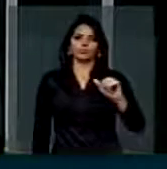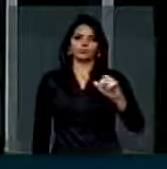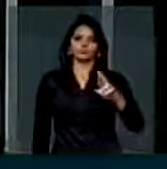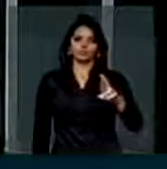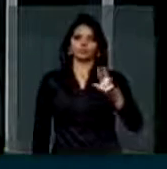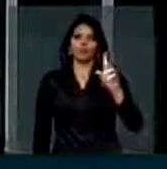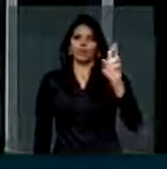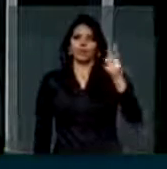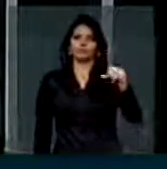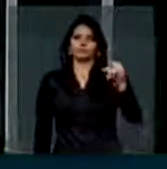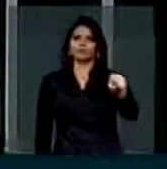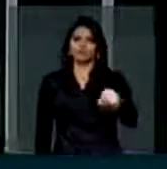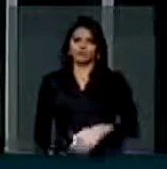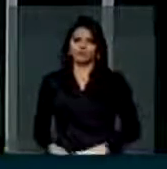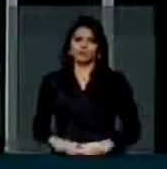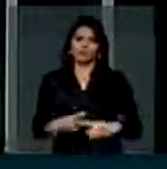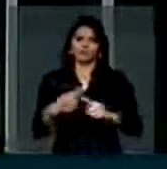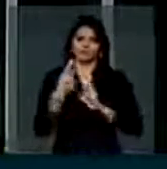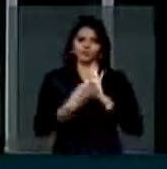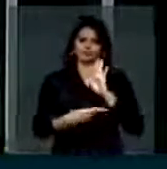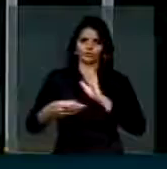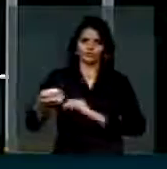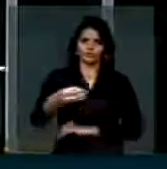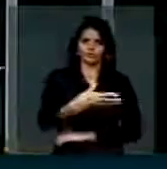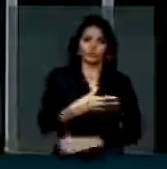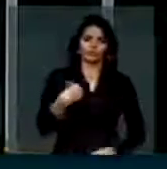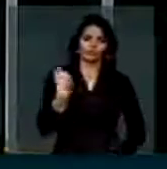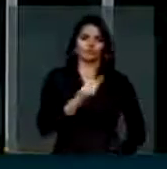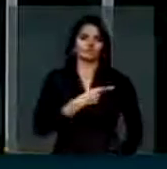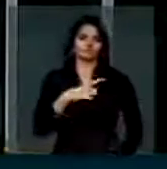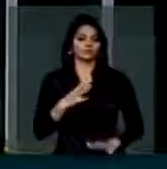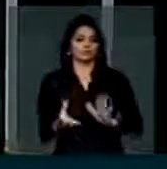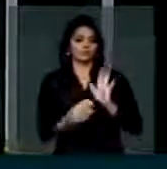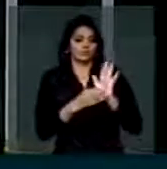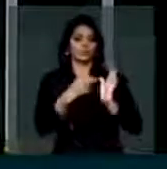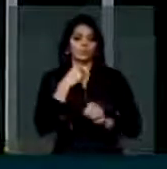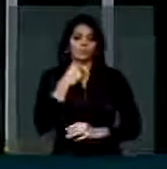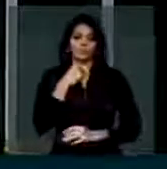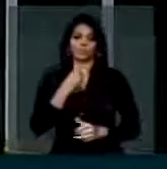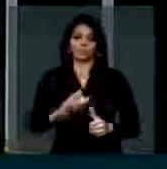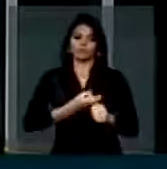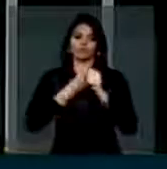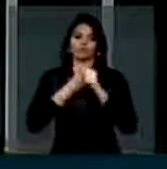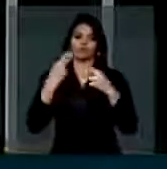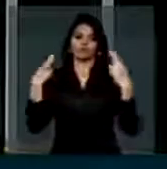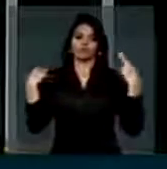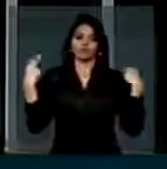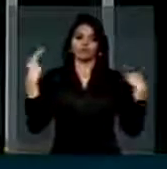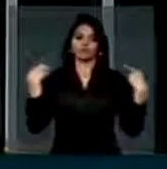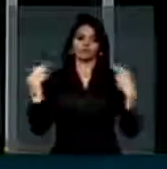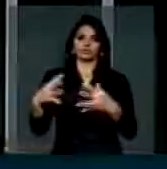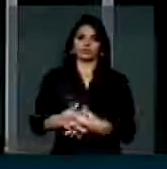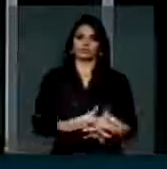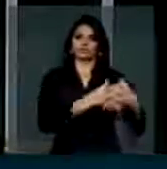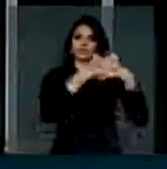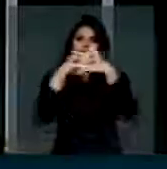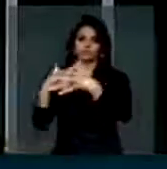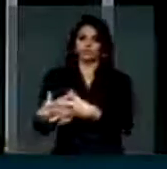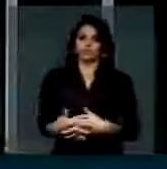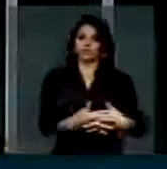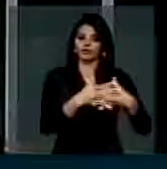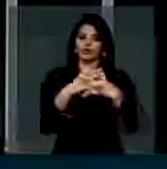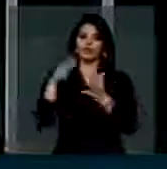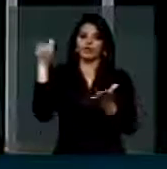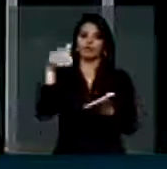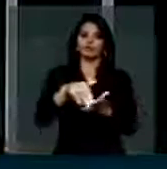No projeto, nesse novo projeto, lá já prevê que não pode multar os motoristas, os caminhoneiros,